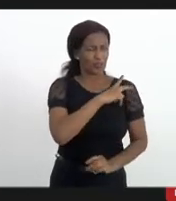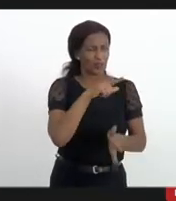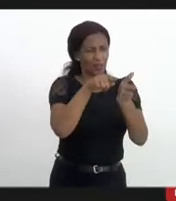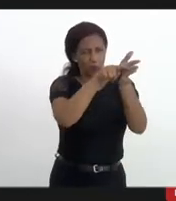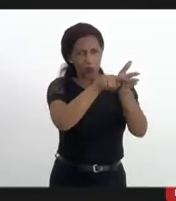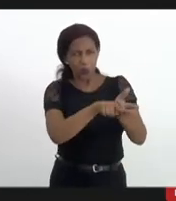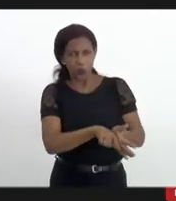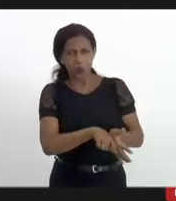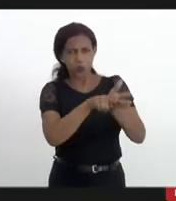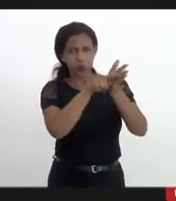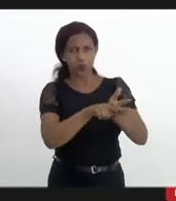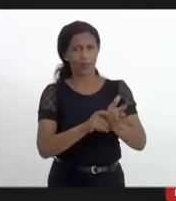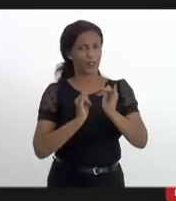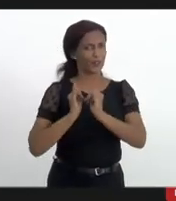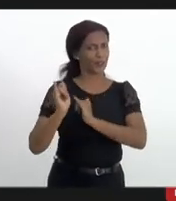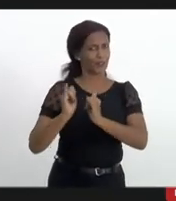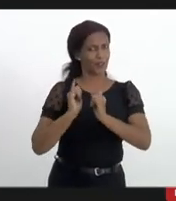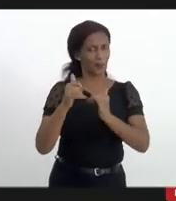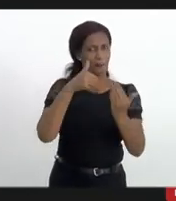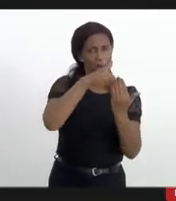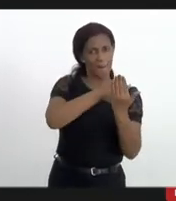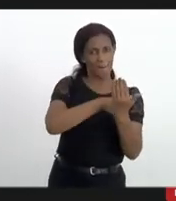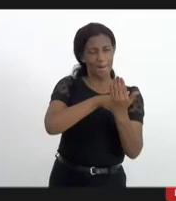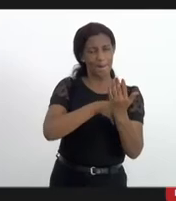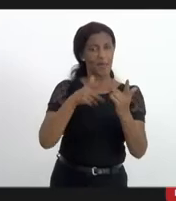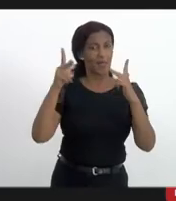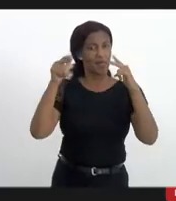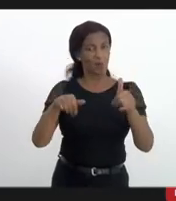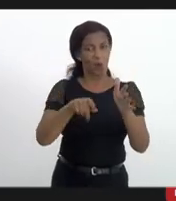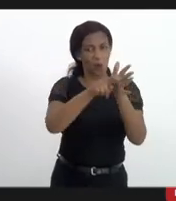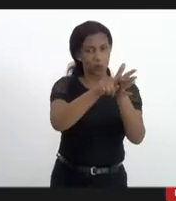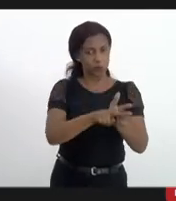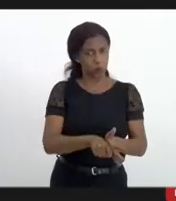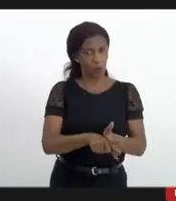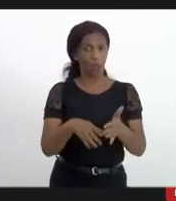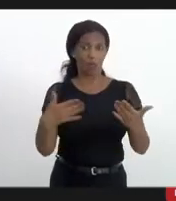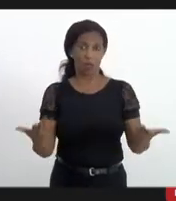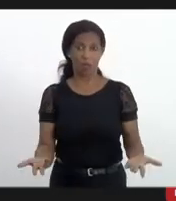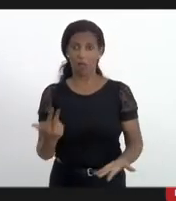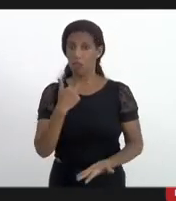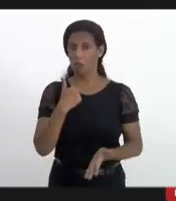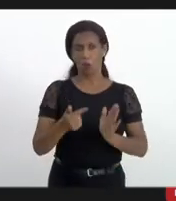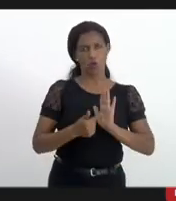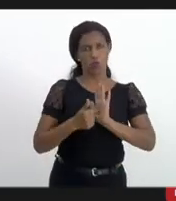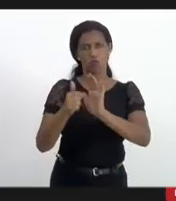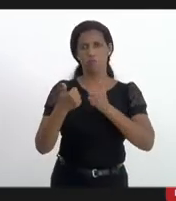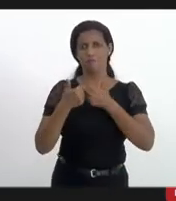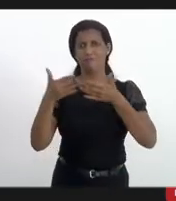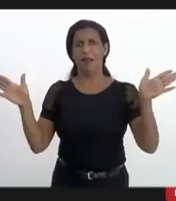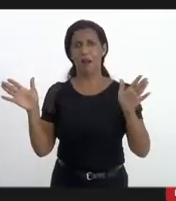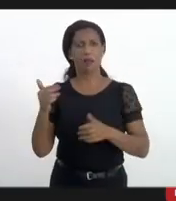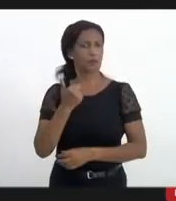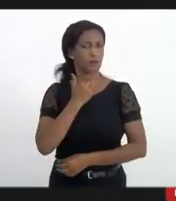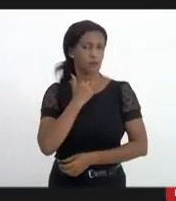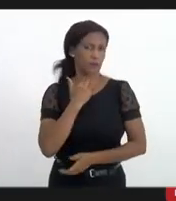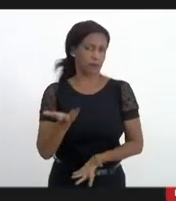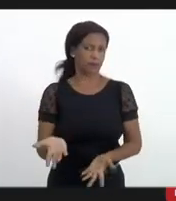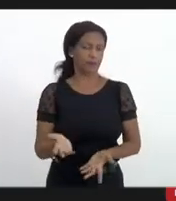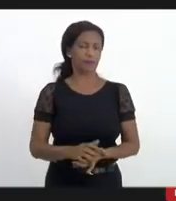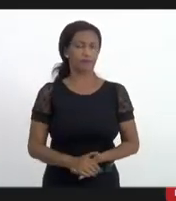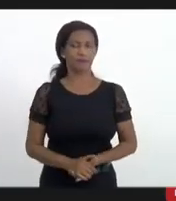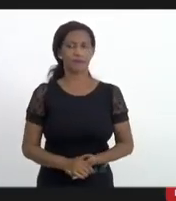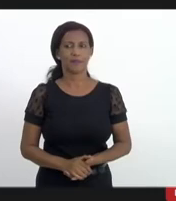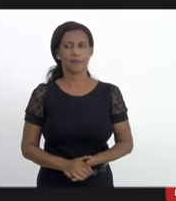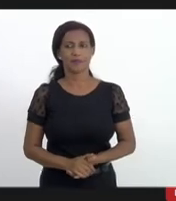investigação e dados que são sigilosos como o próprio inquérito policial UER não podem ser abertos para a sociedade. Eu